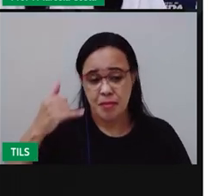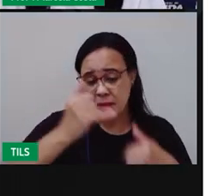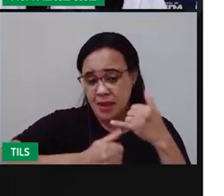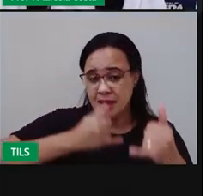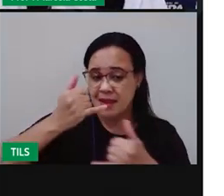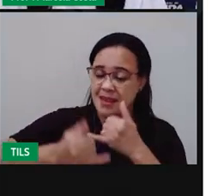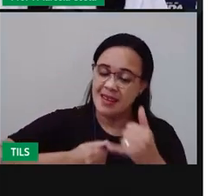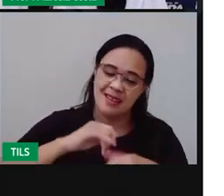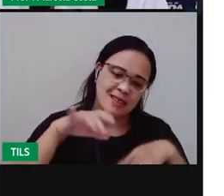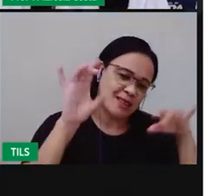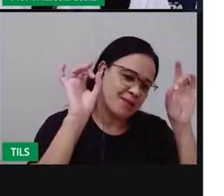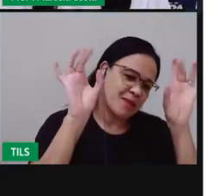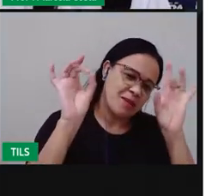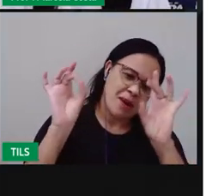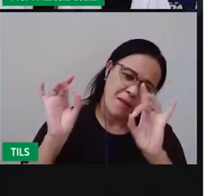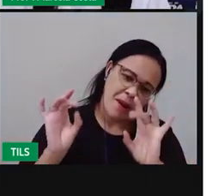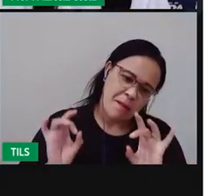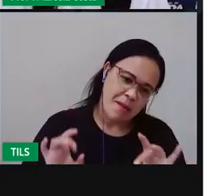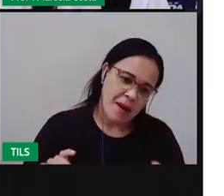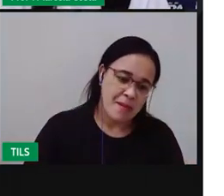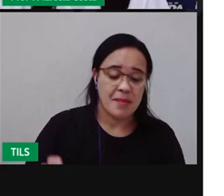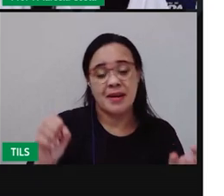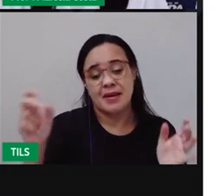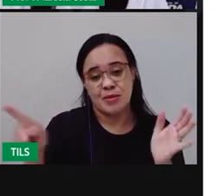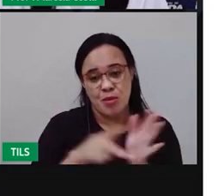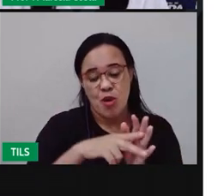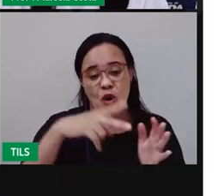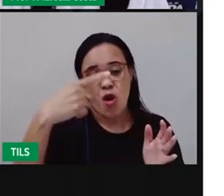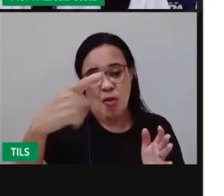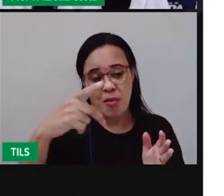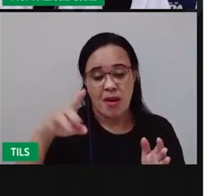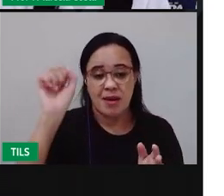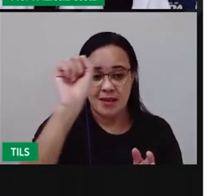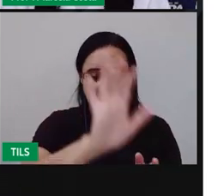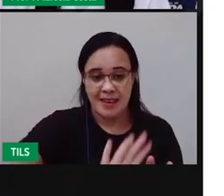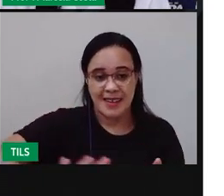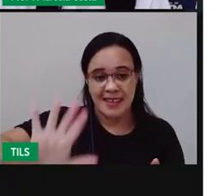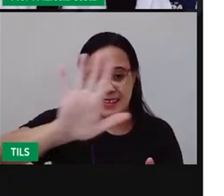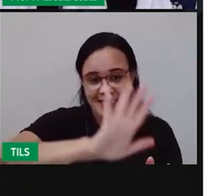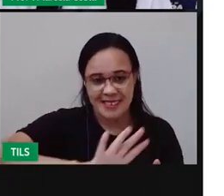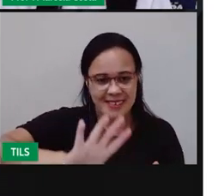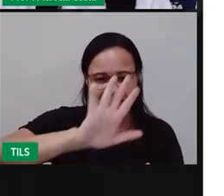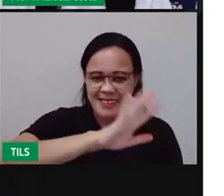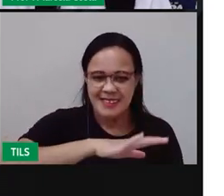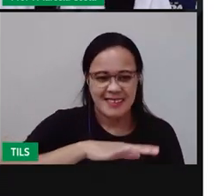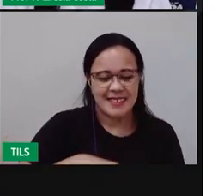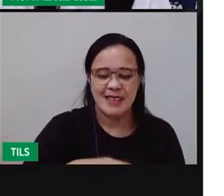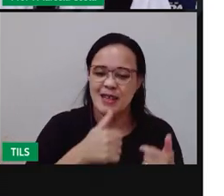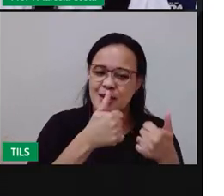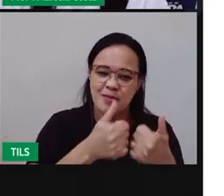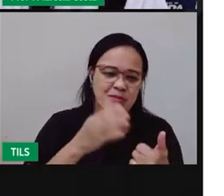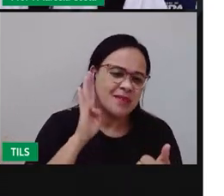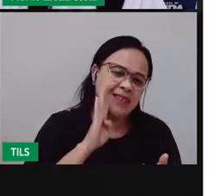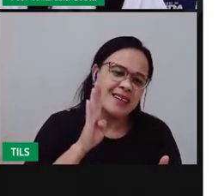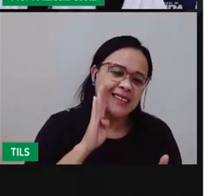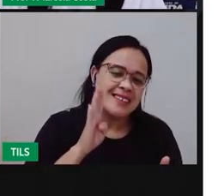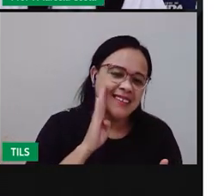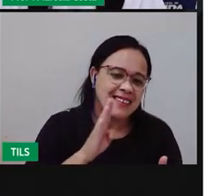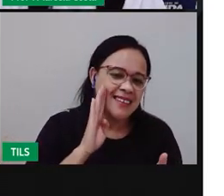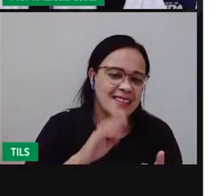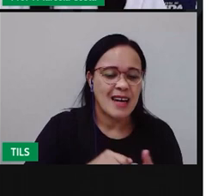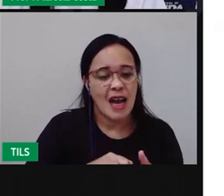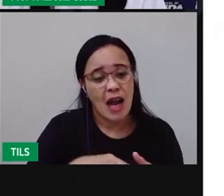Brincadeiras especiais do Nordeste, saudáveis e ingênuas, contaminam todo o Brasil.